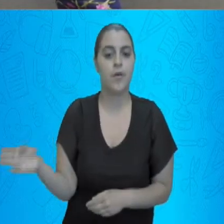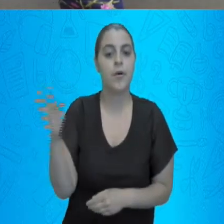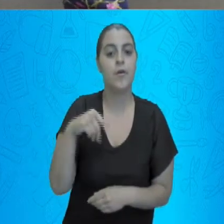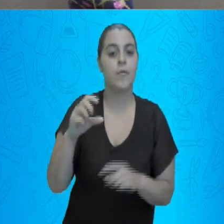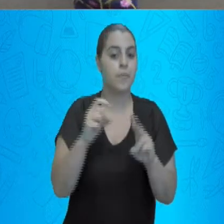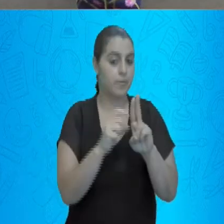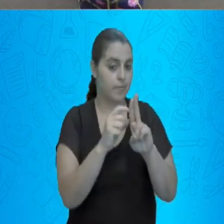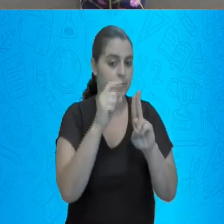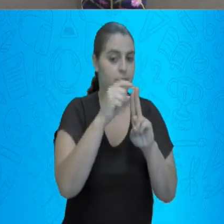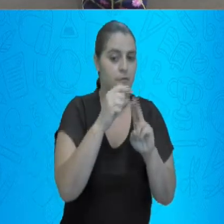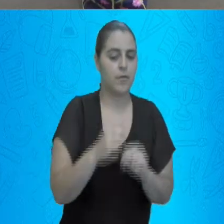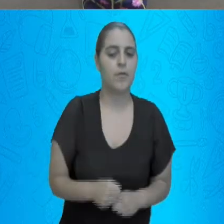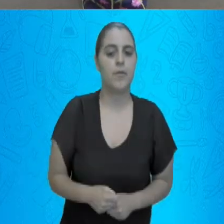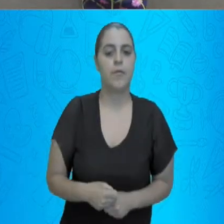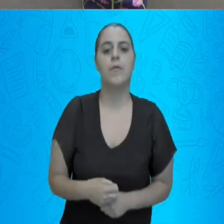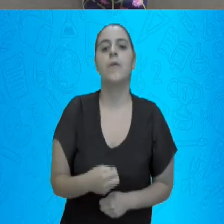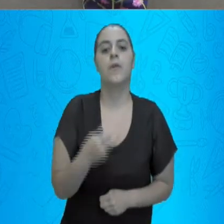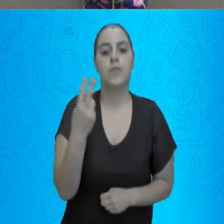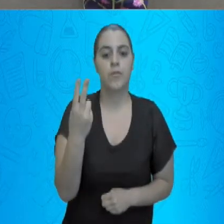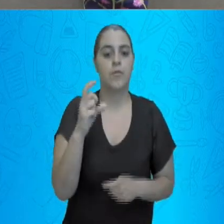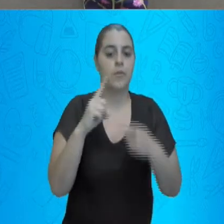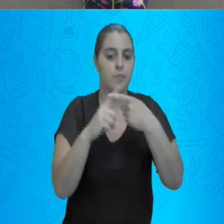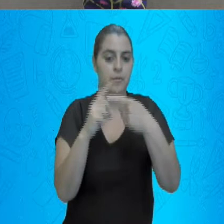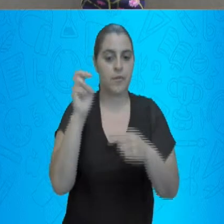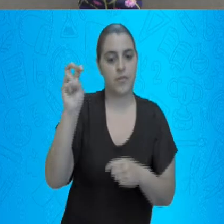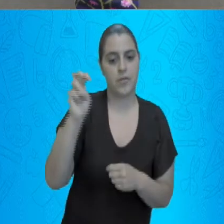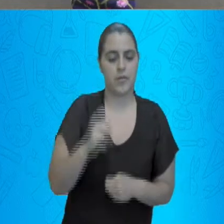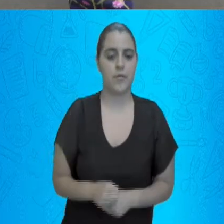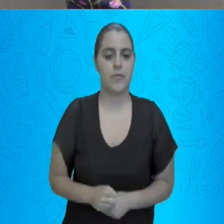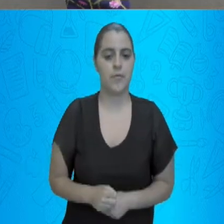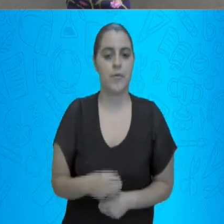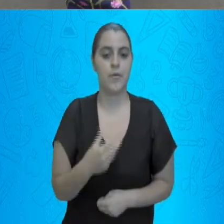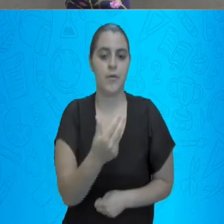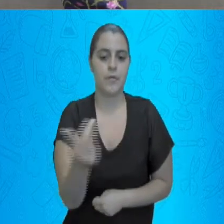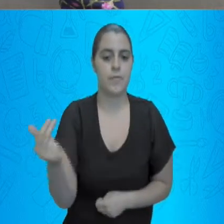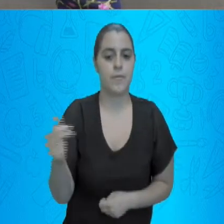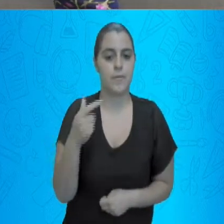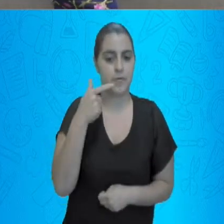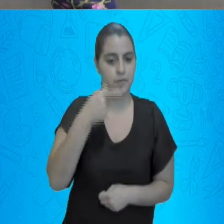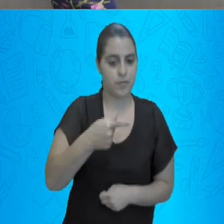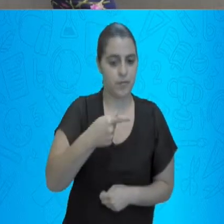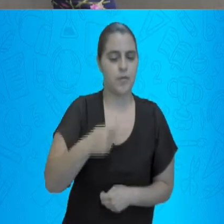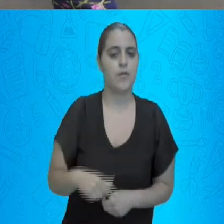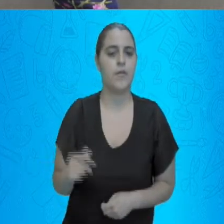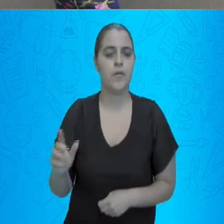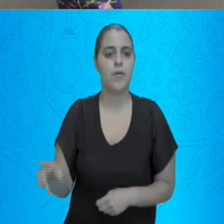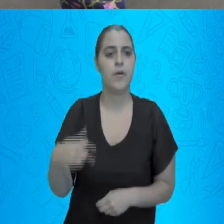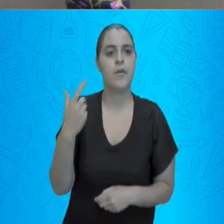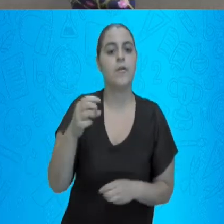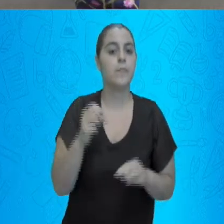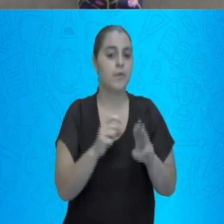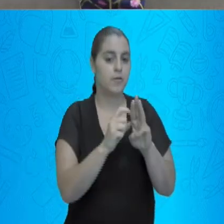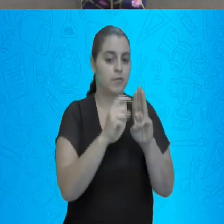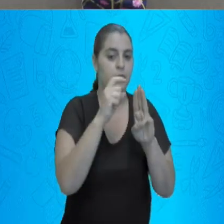a dezena. 2 mais 5, 7. E nós passamos para a centena. 1 mais